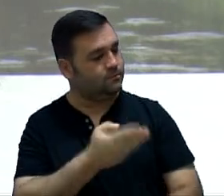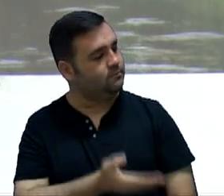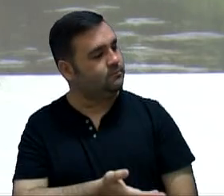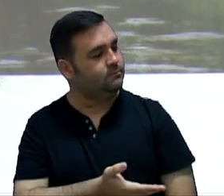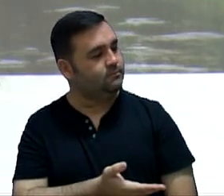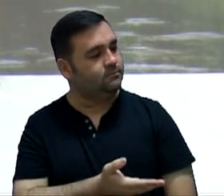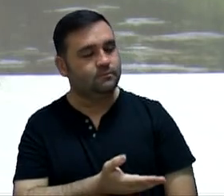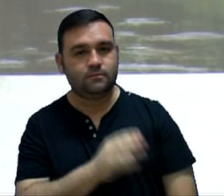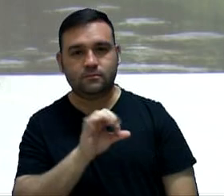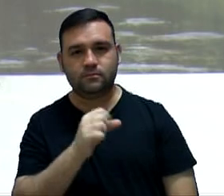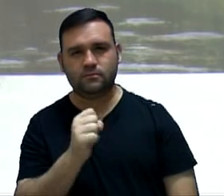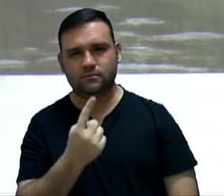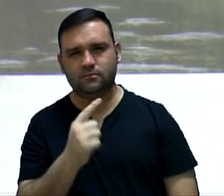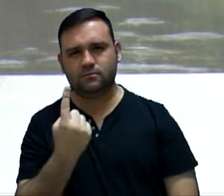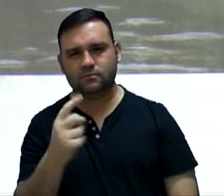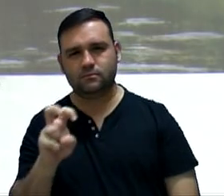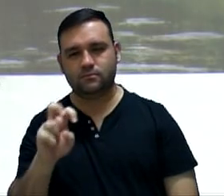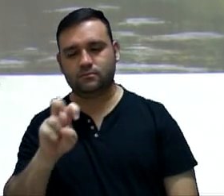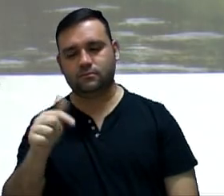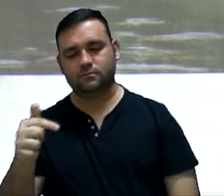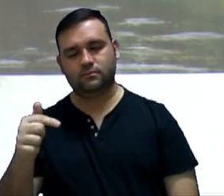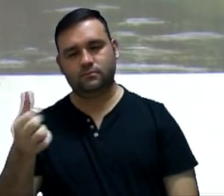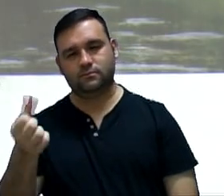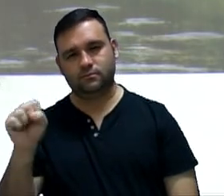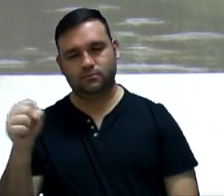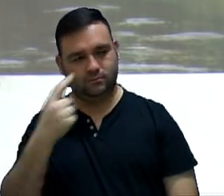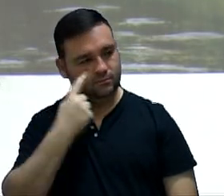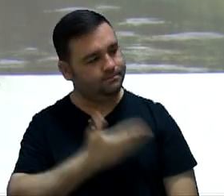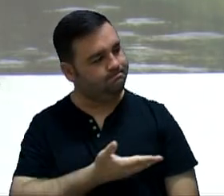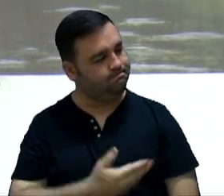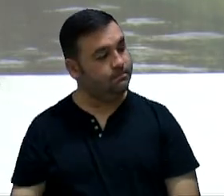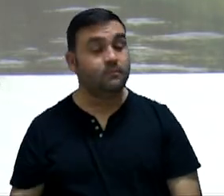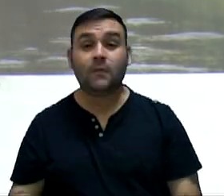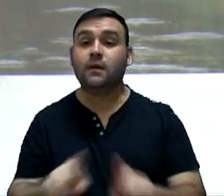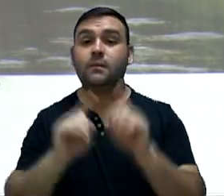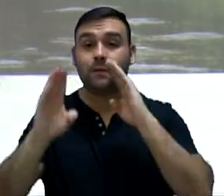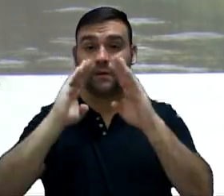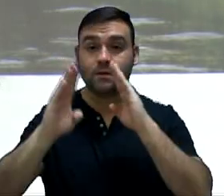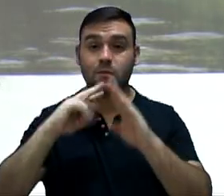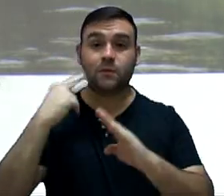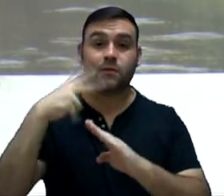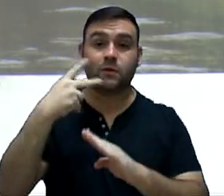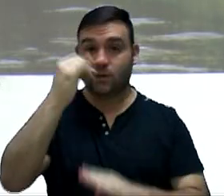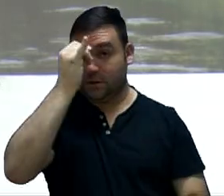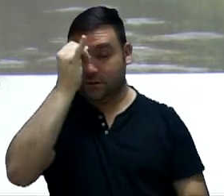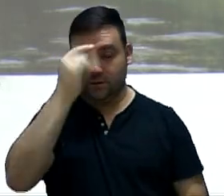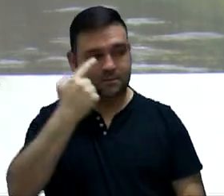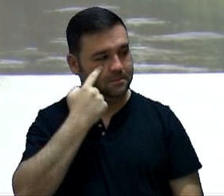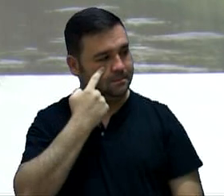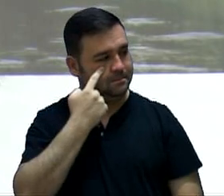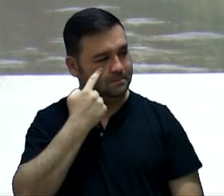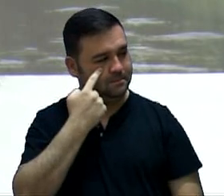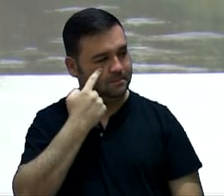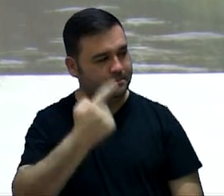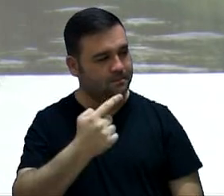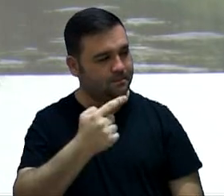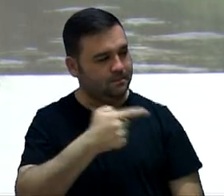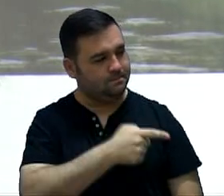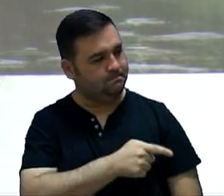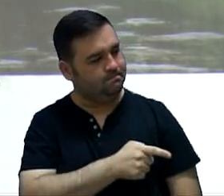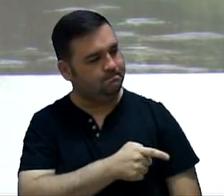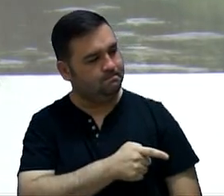981 15 5768. E o Facebook do vereador Ítalo é Ítalo Moreira